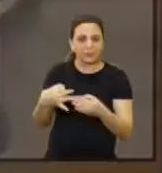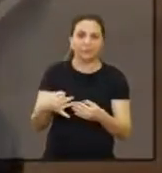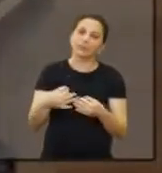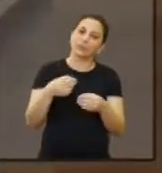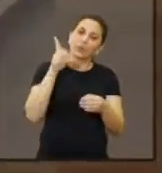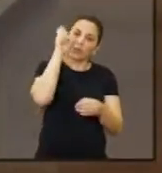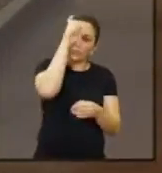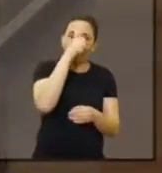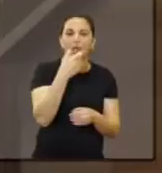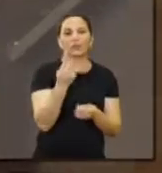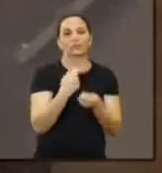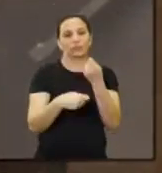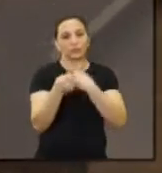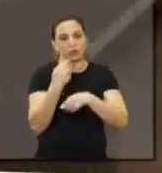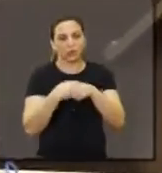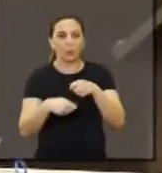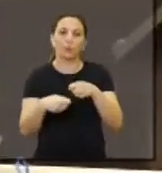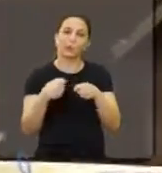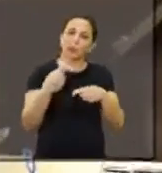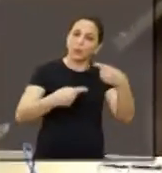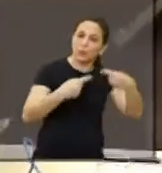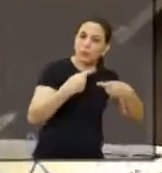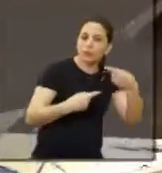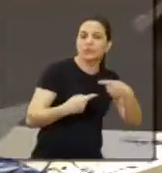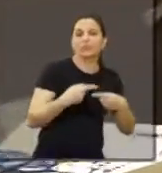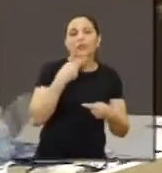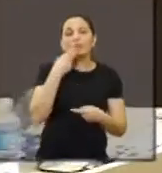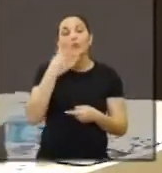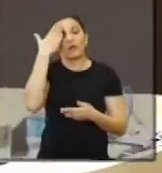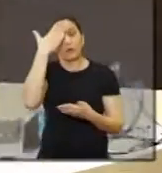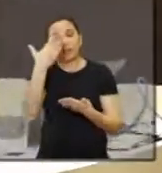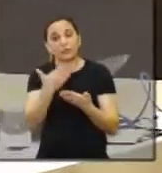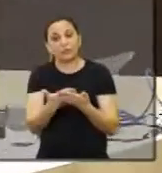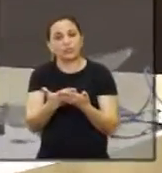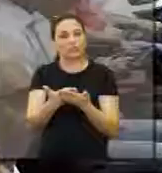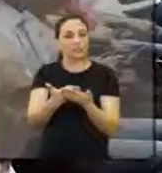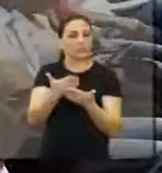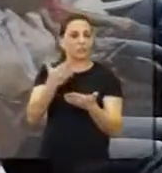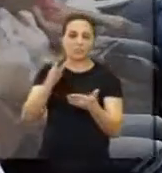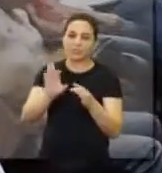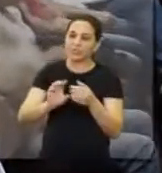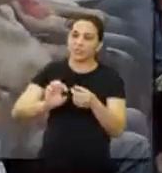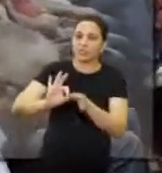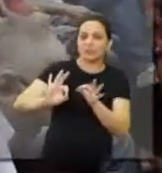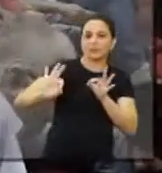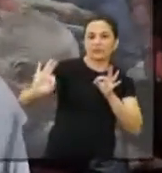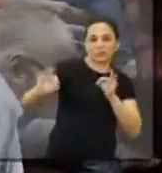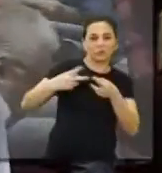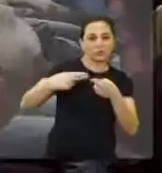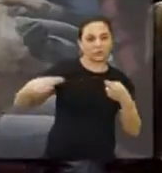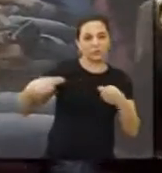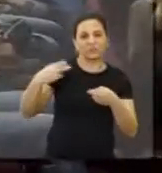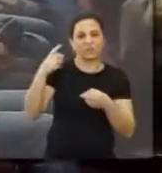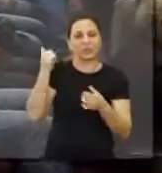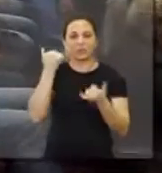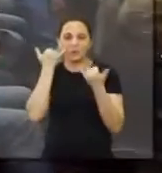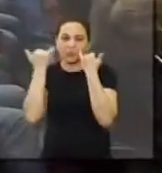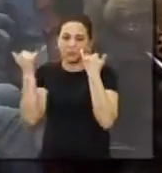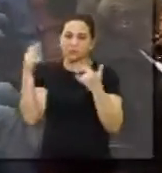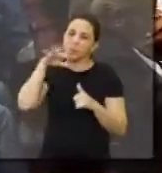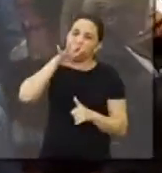política, o presidente do TCE disse que acredita que já estamos passando por essa tempestade de notícias ruins